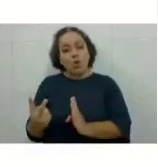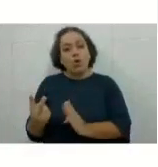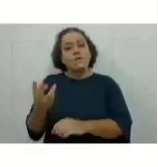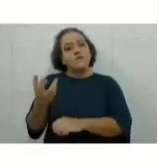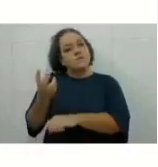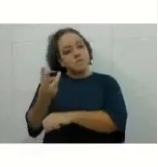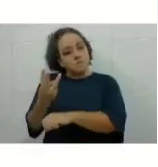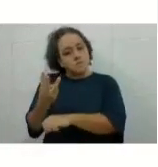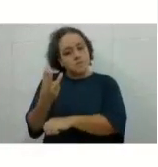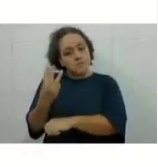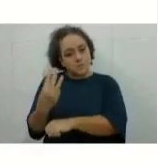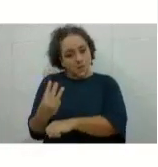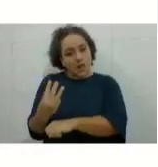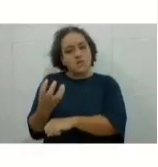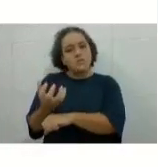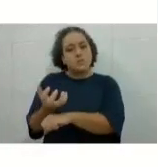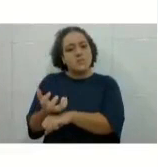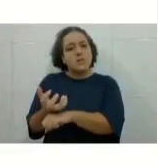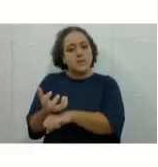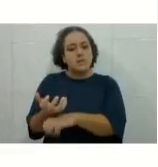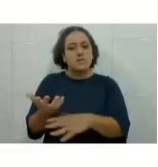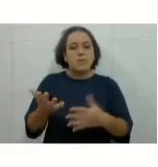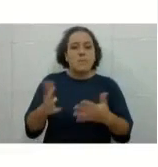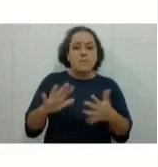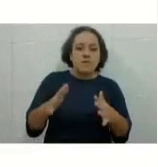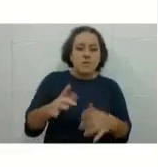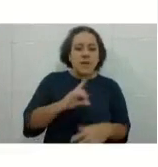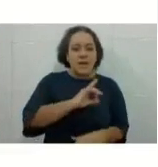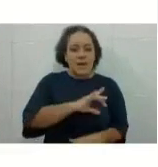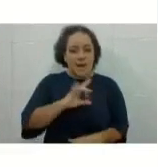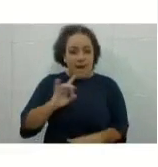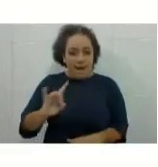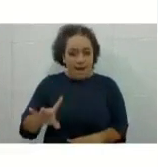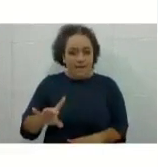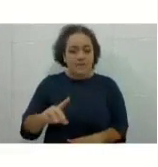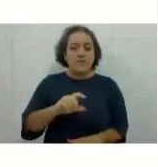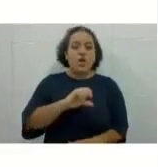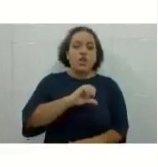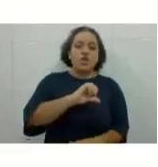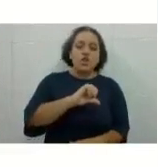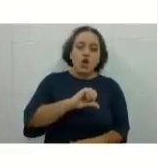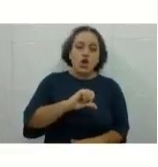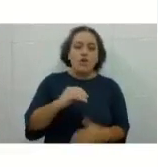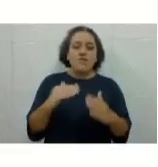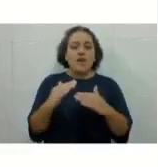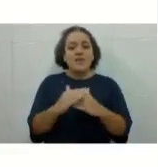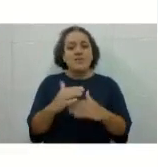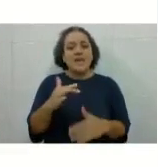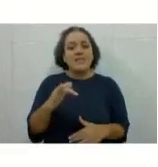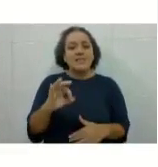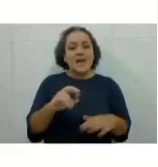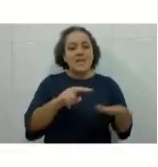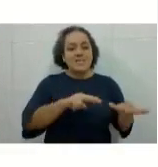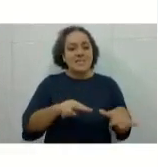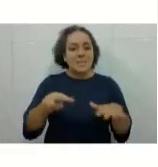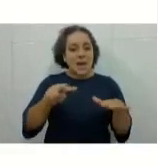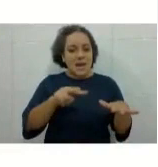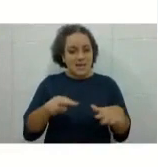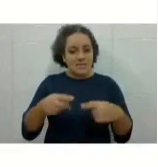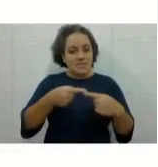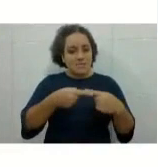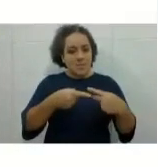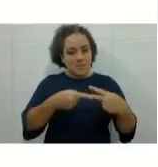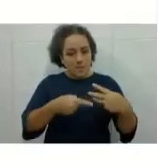nove a dez semanas, tá bom? Então, fiquem atentos, porque nesse calendário